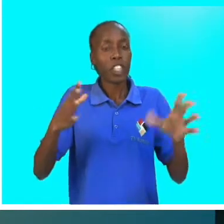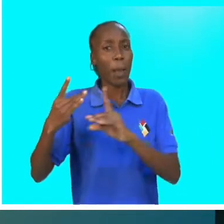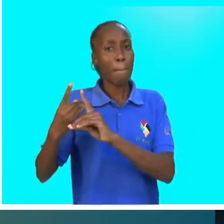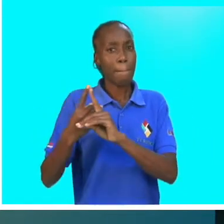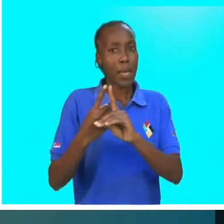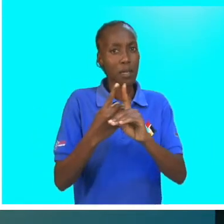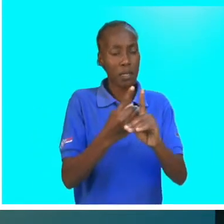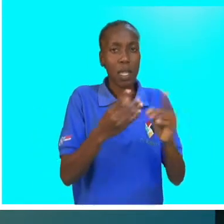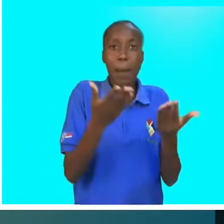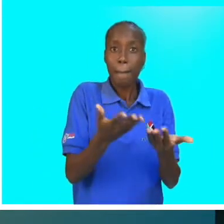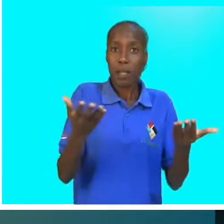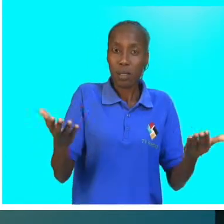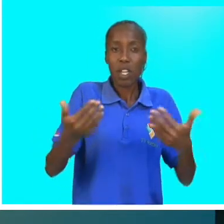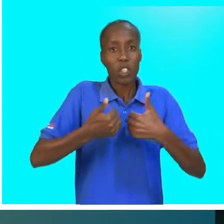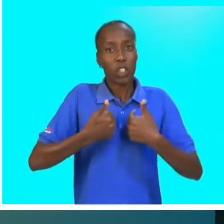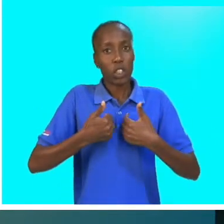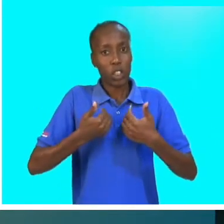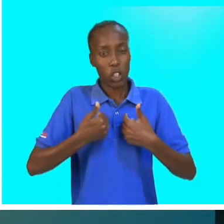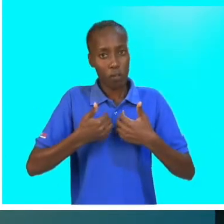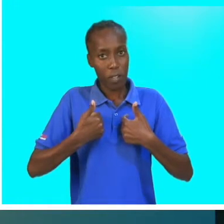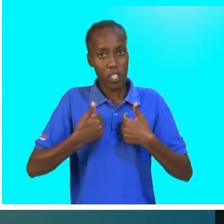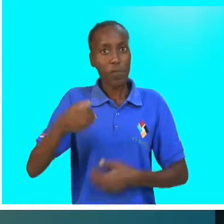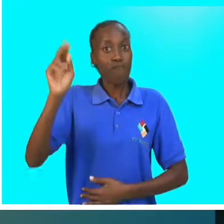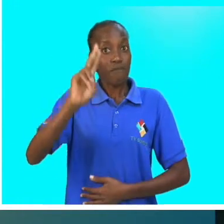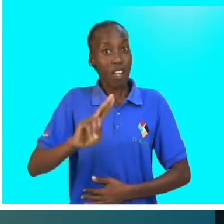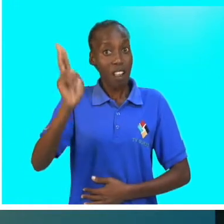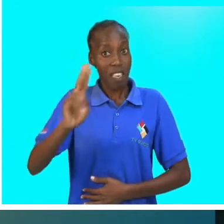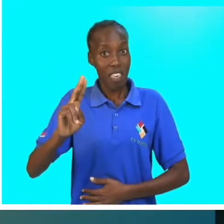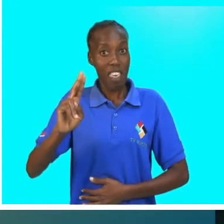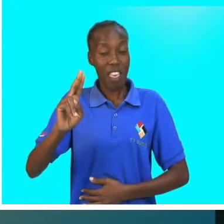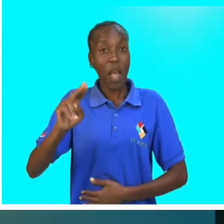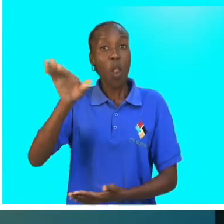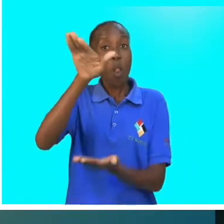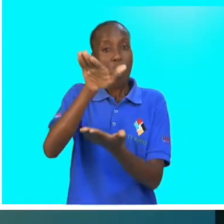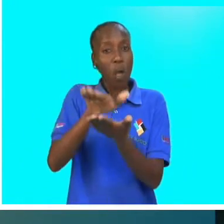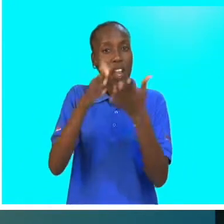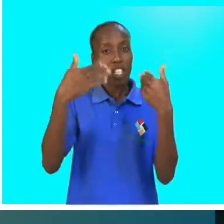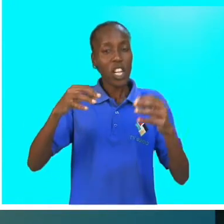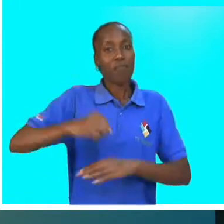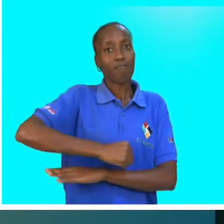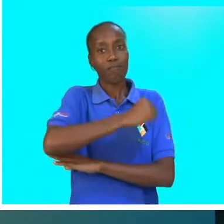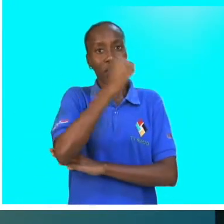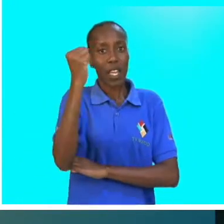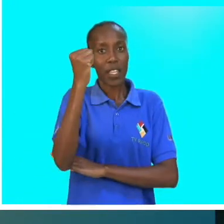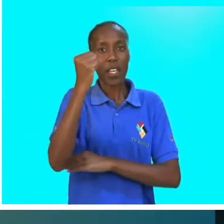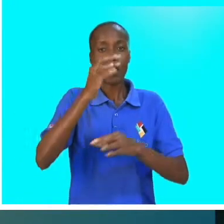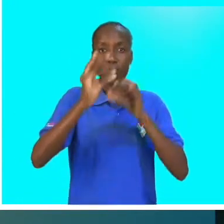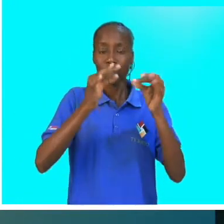Participei na exposição para jovens artistas na Galeria Delta, onde ganhei um prémio.